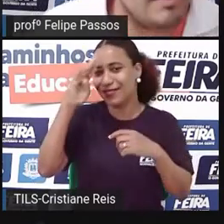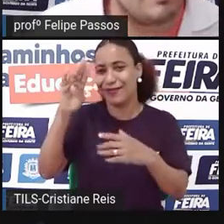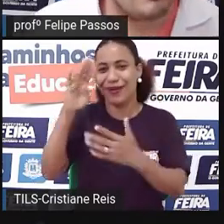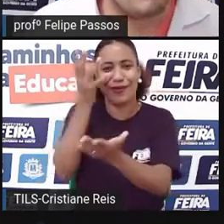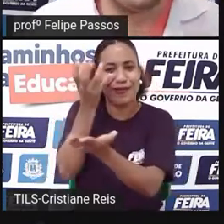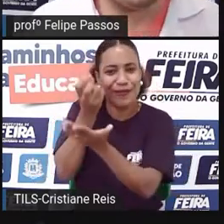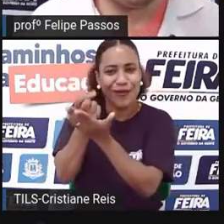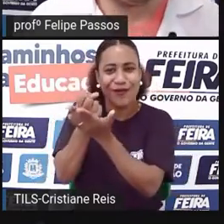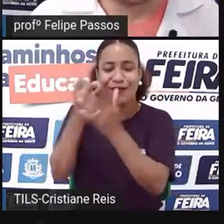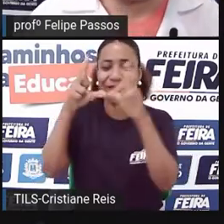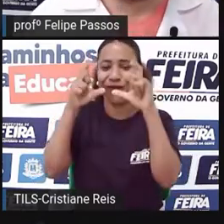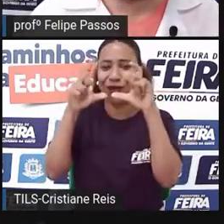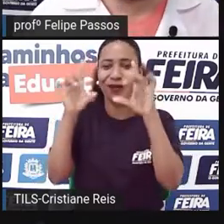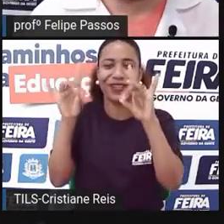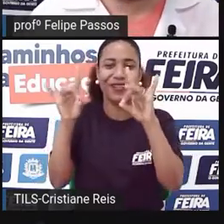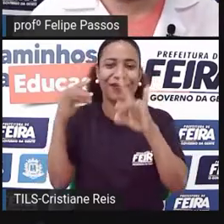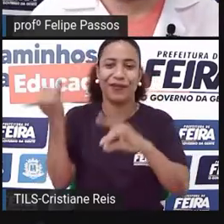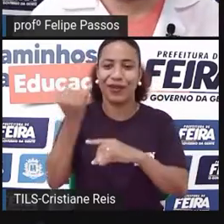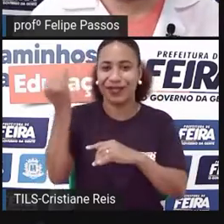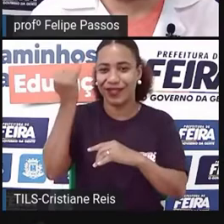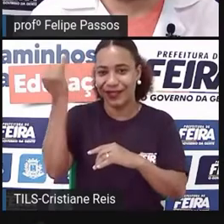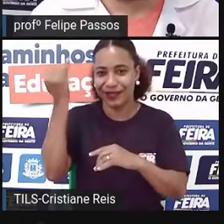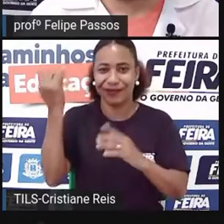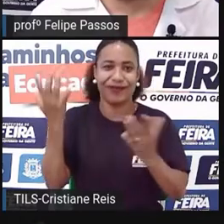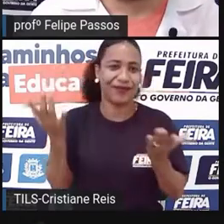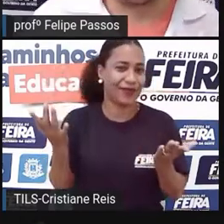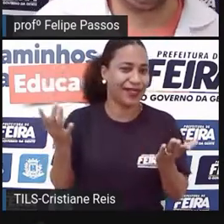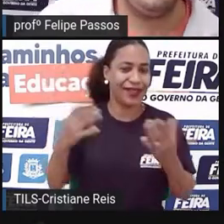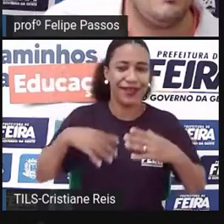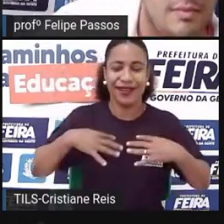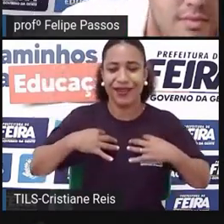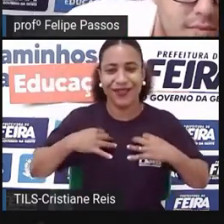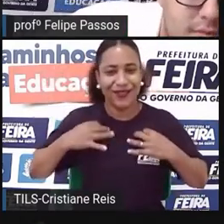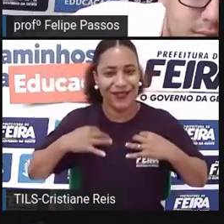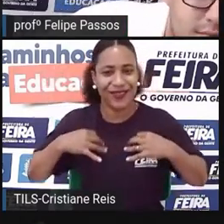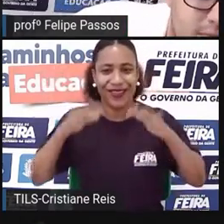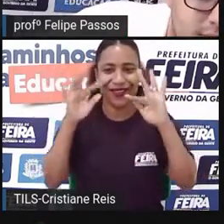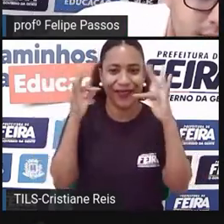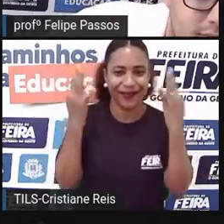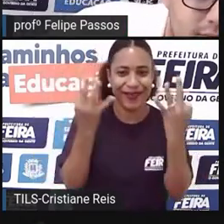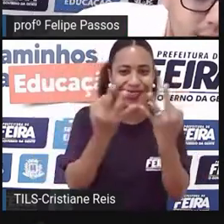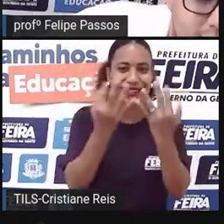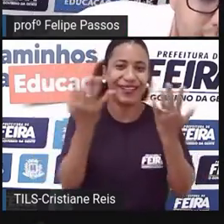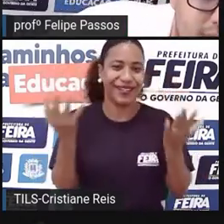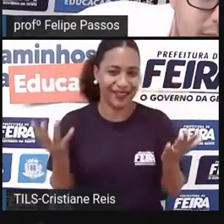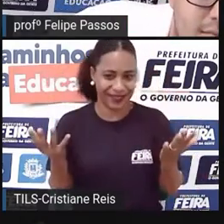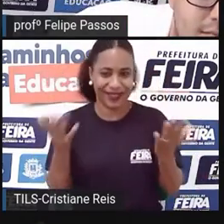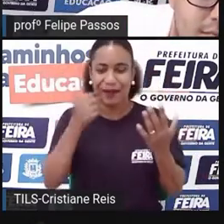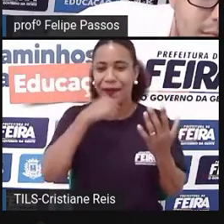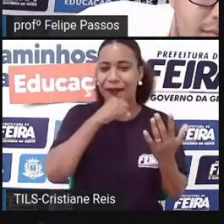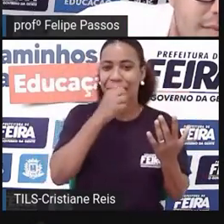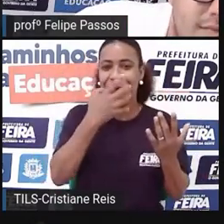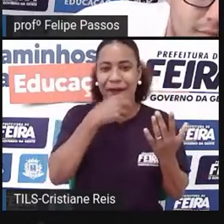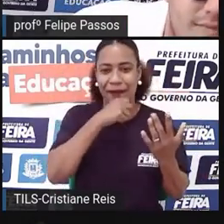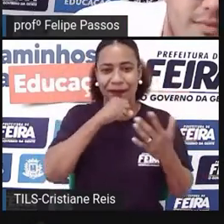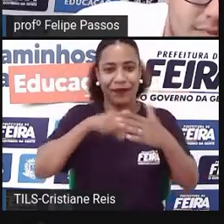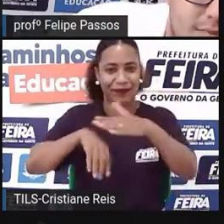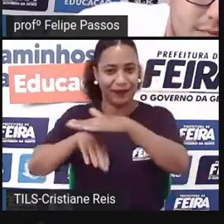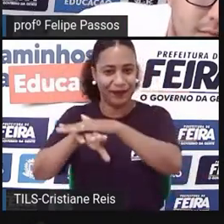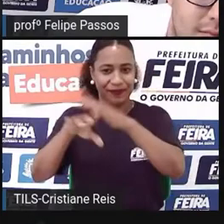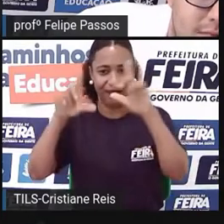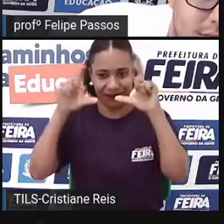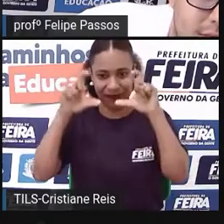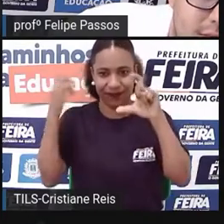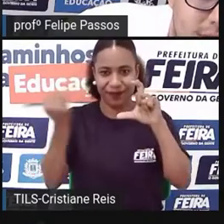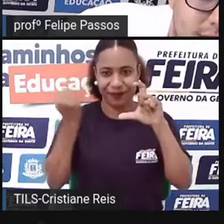um período. É a foto da turma, é a foto da família, é a foto do pai, da mãe, enfim. Eu acho legal fazer